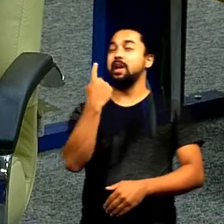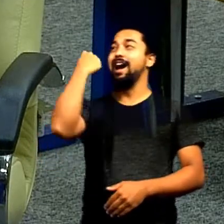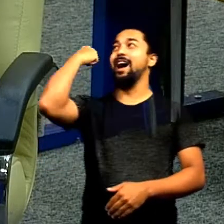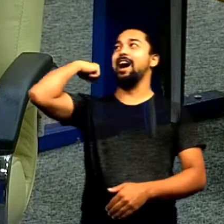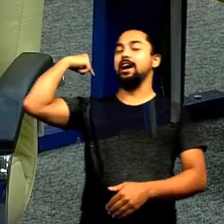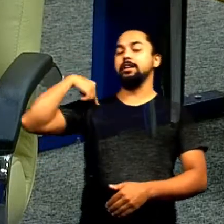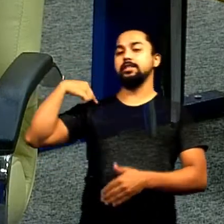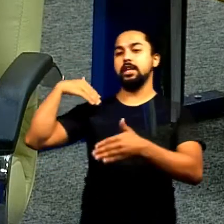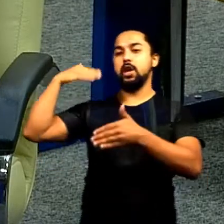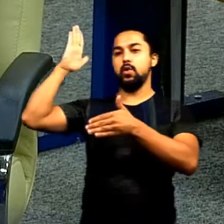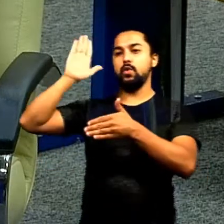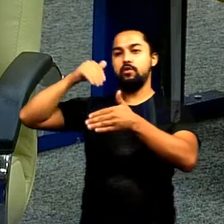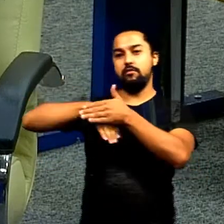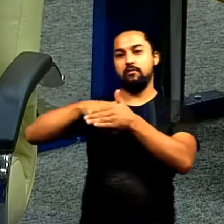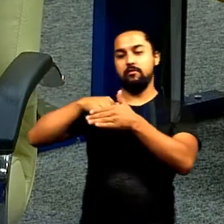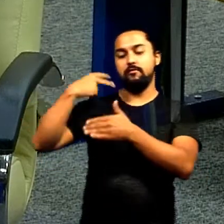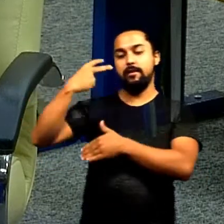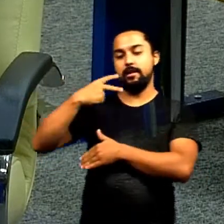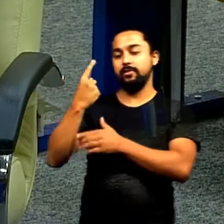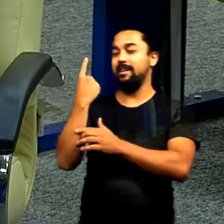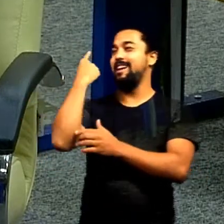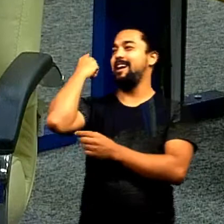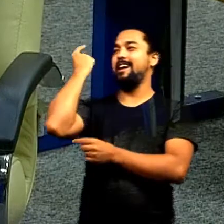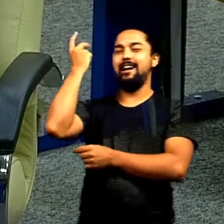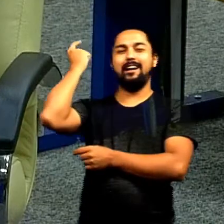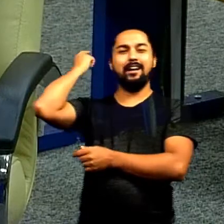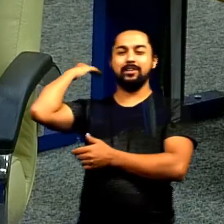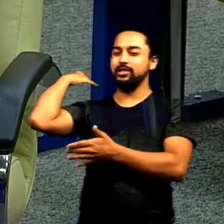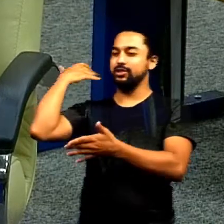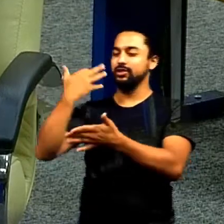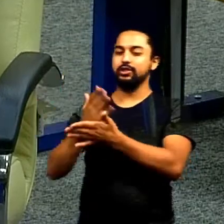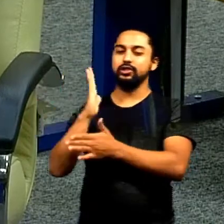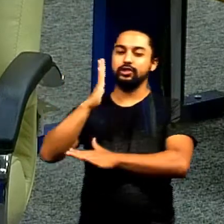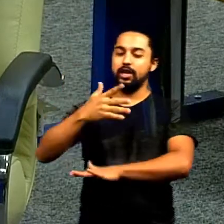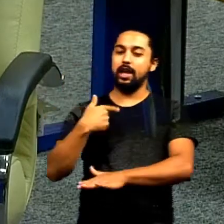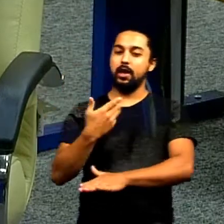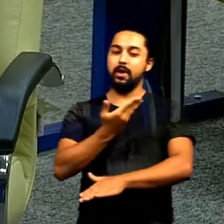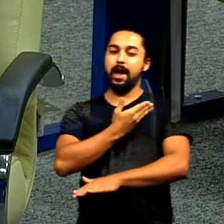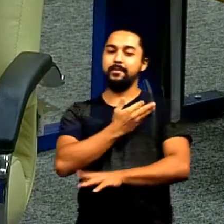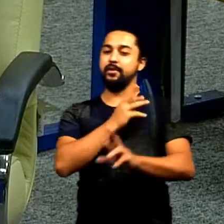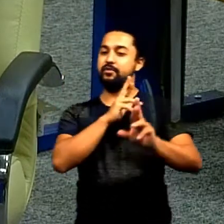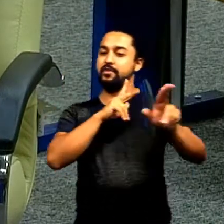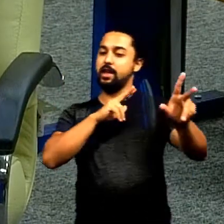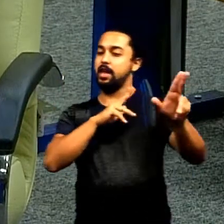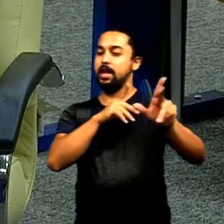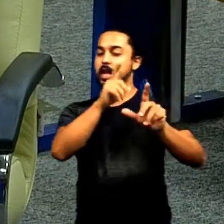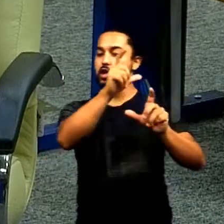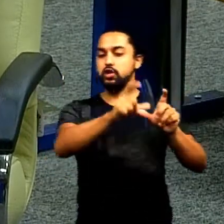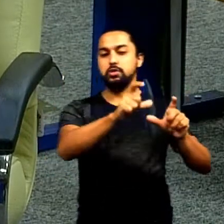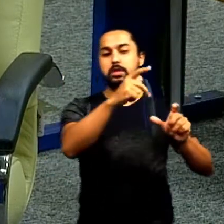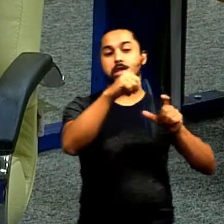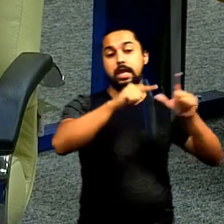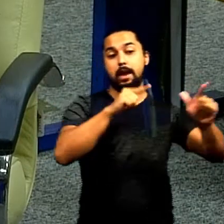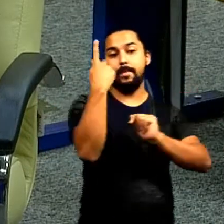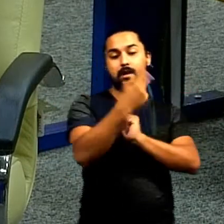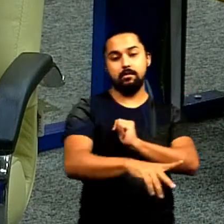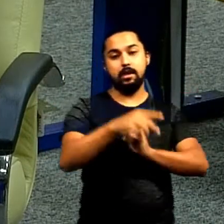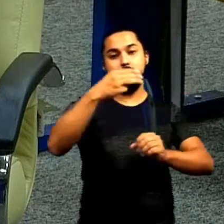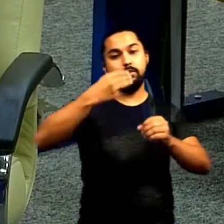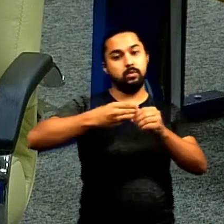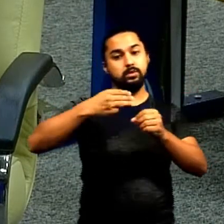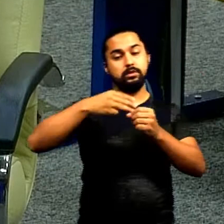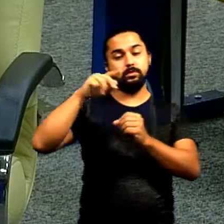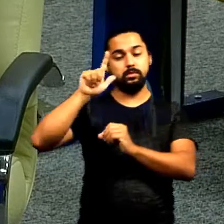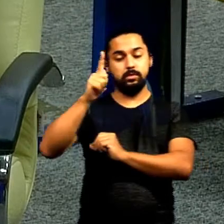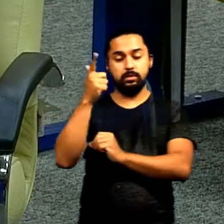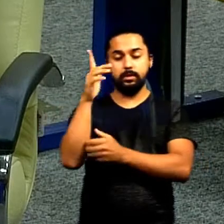eu conheço o Paulo Ortegal há muitos anos eu sou amigo diferente da posição que eu estiver ocupando no município